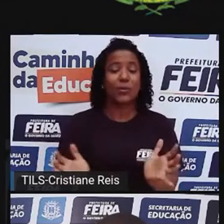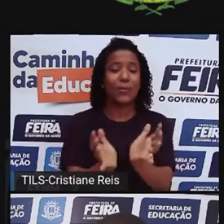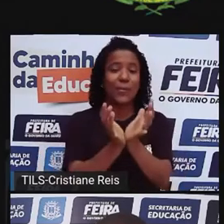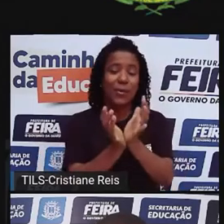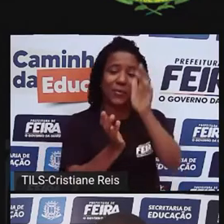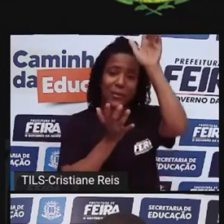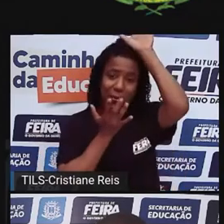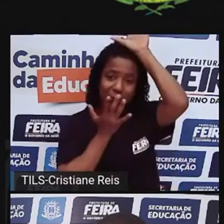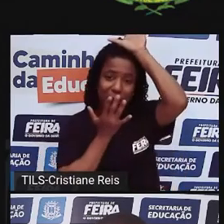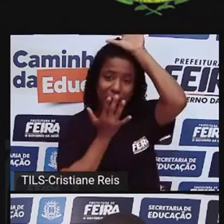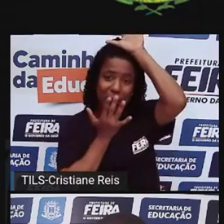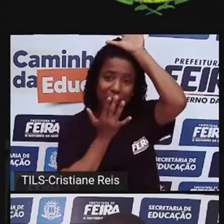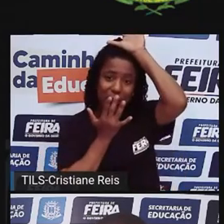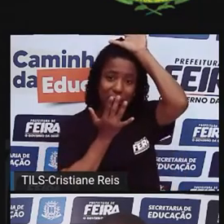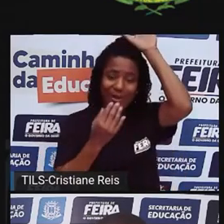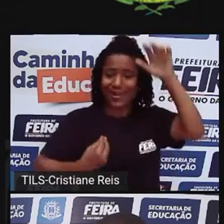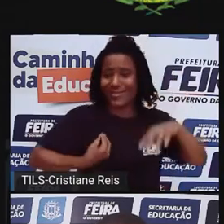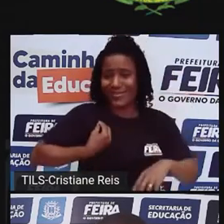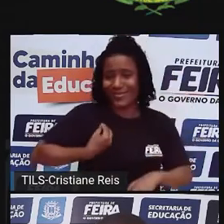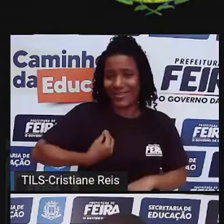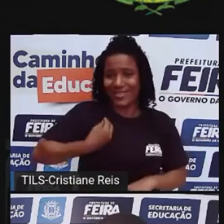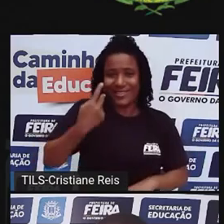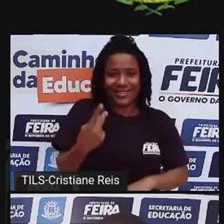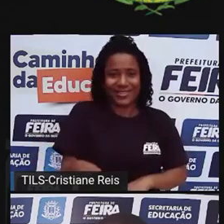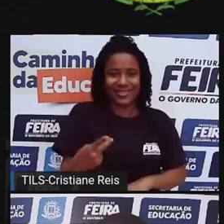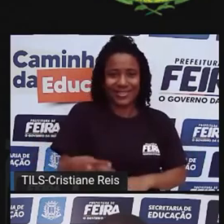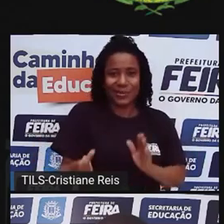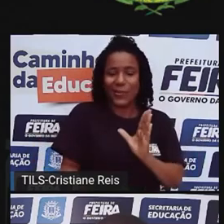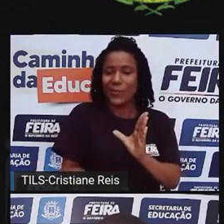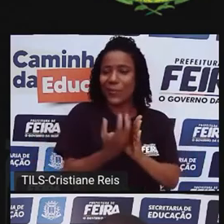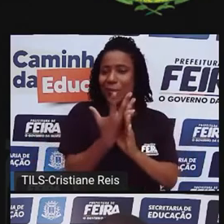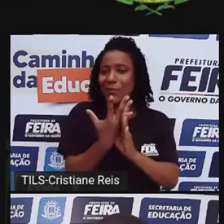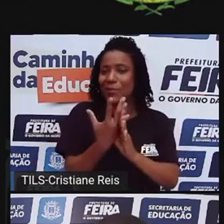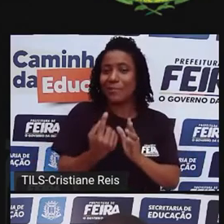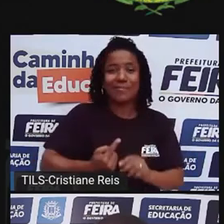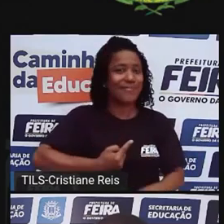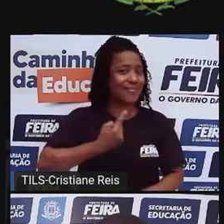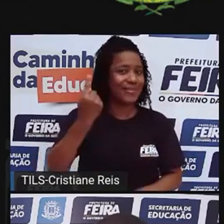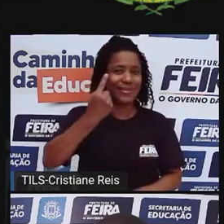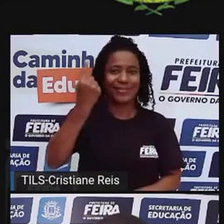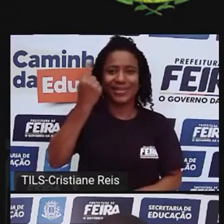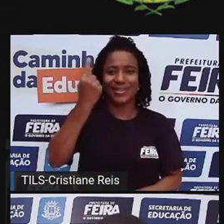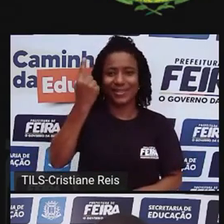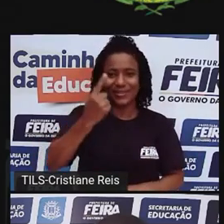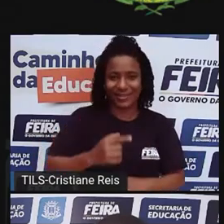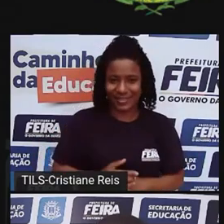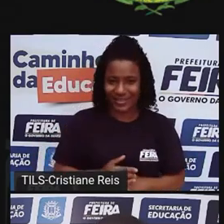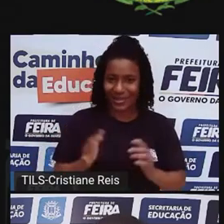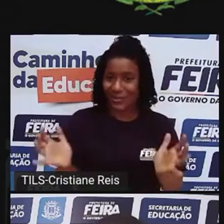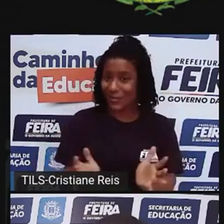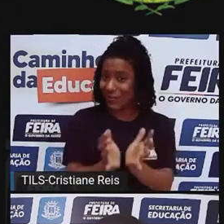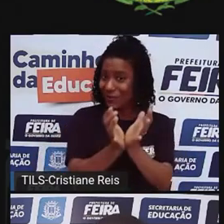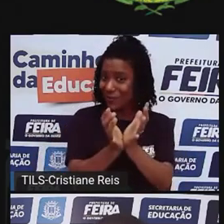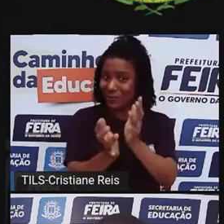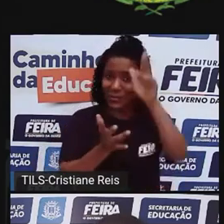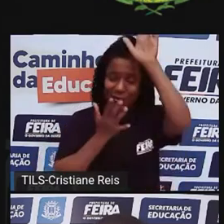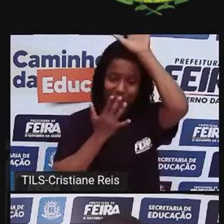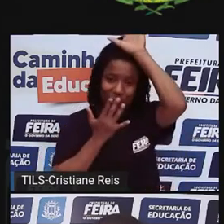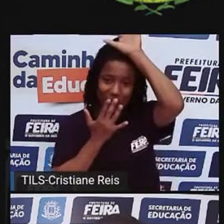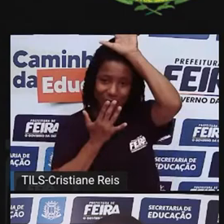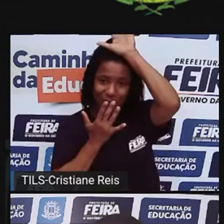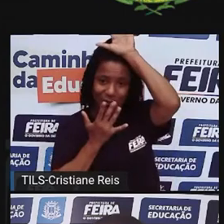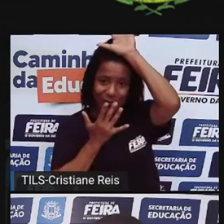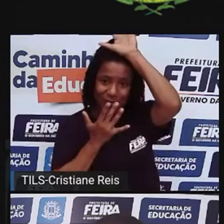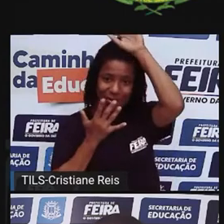originários, que aqui já existiam antes da invasão europeia, a gente não fala desse grupo, a gente não aprendeu